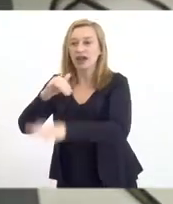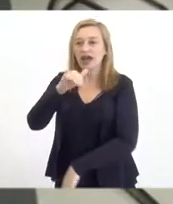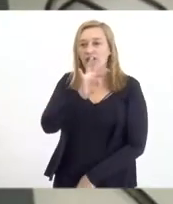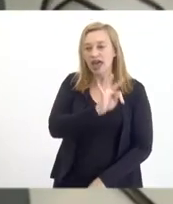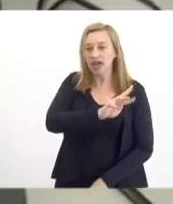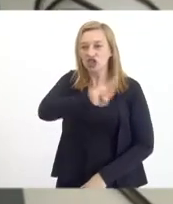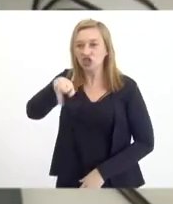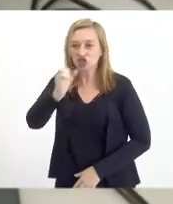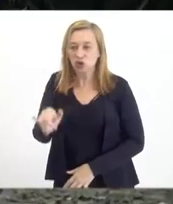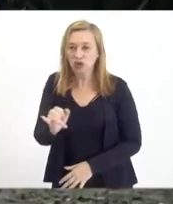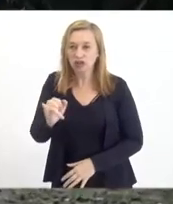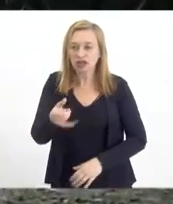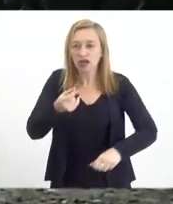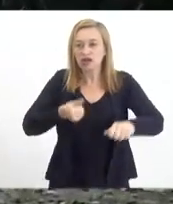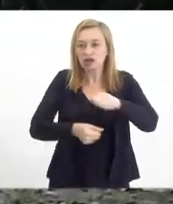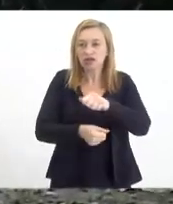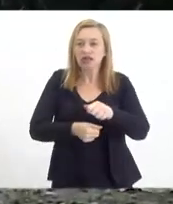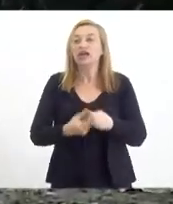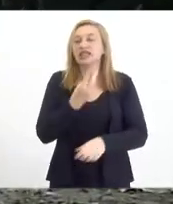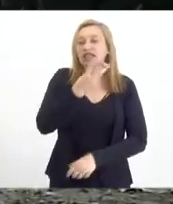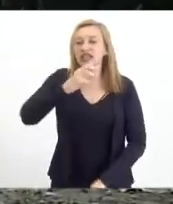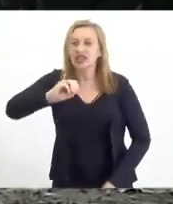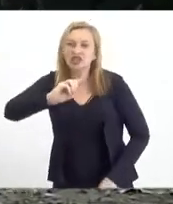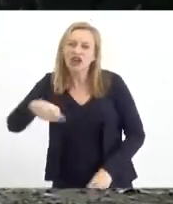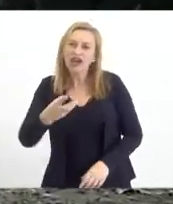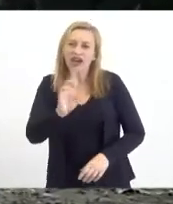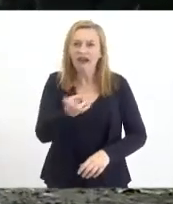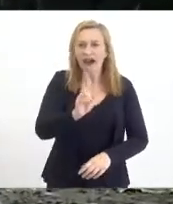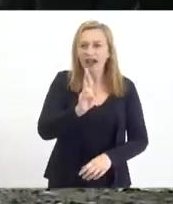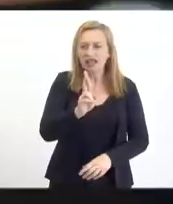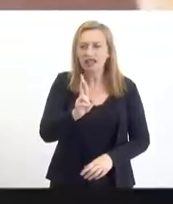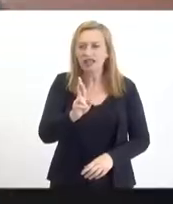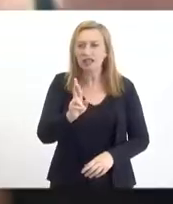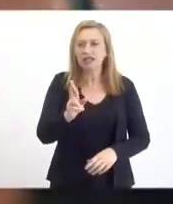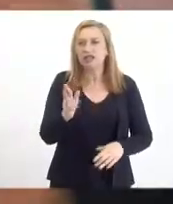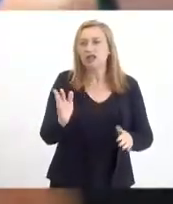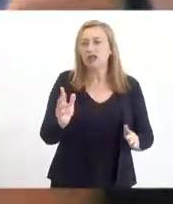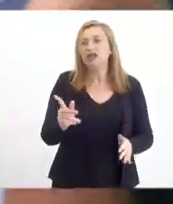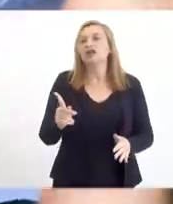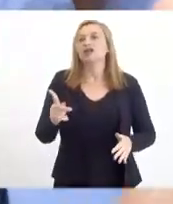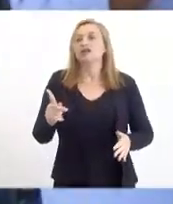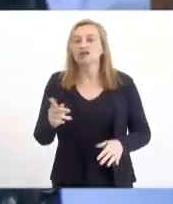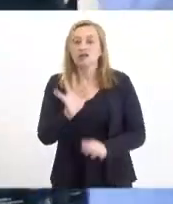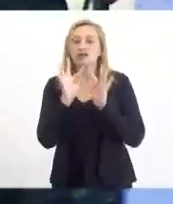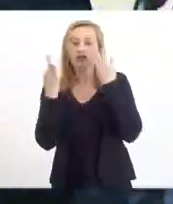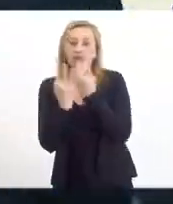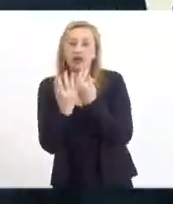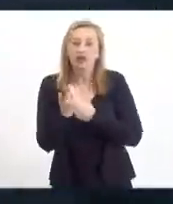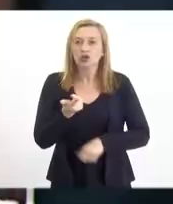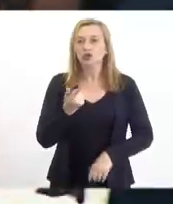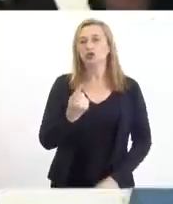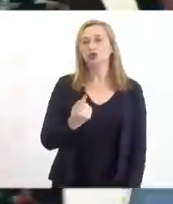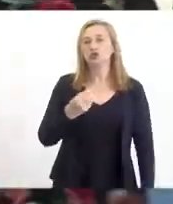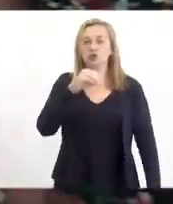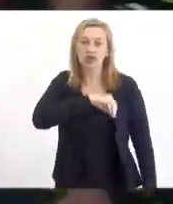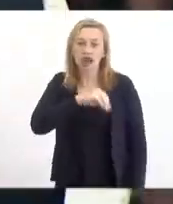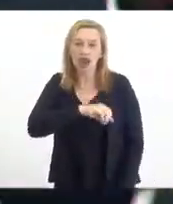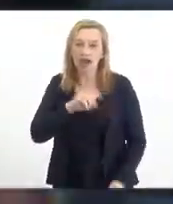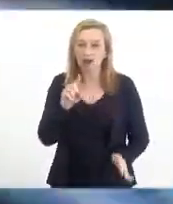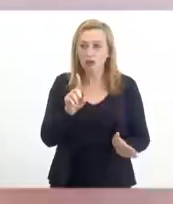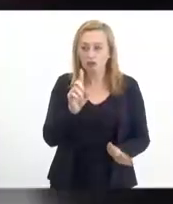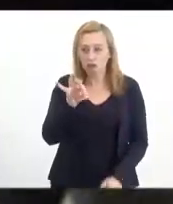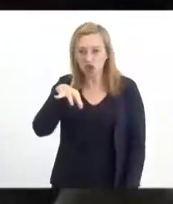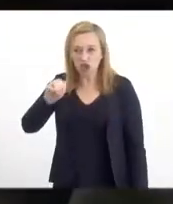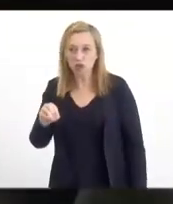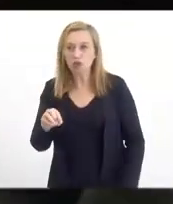auxílio emergencial de até 300 reais para famílias com renda abaixo de meio salário mínimo ou que perderam emprego durante a pandemia.